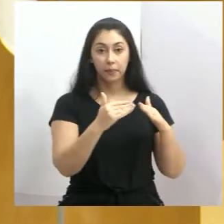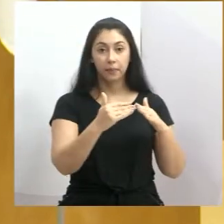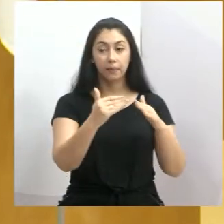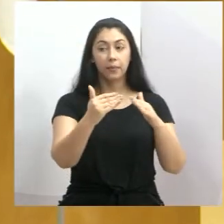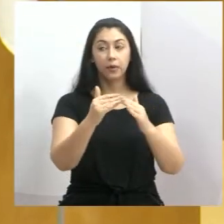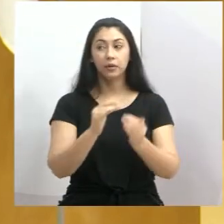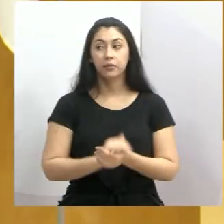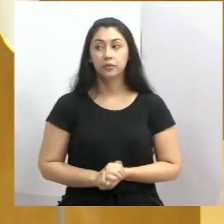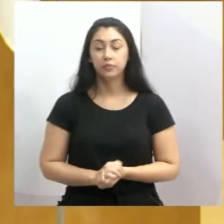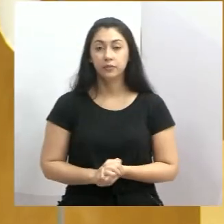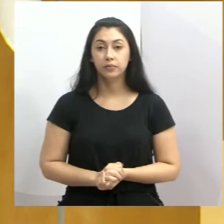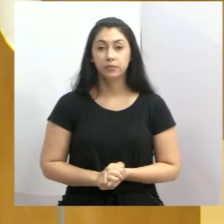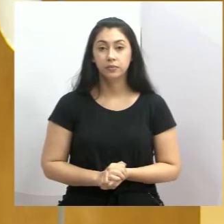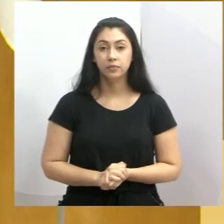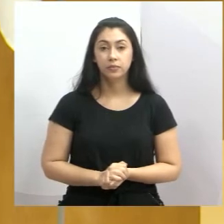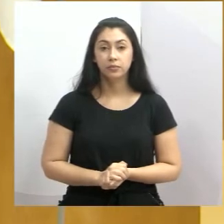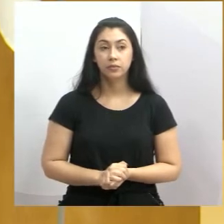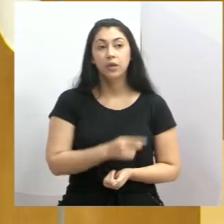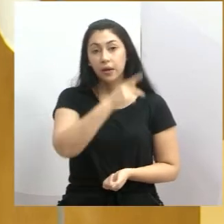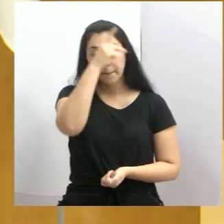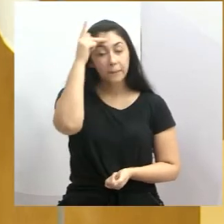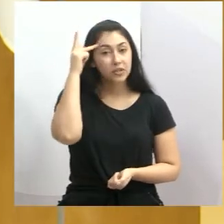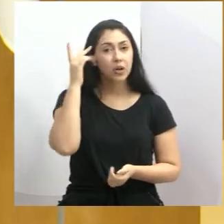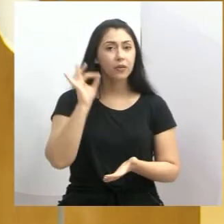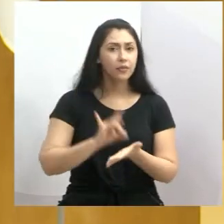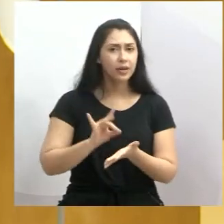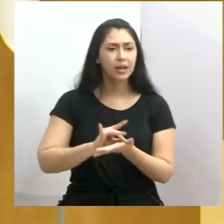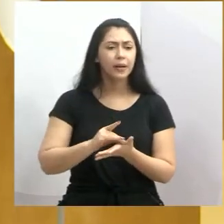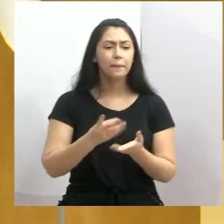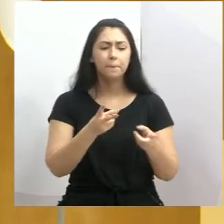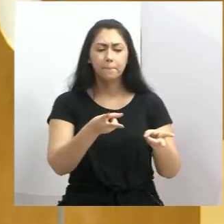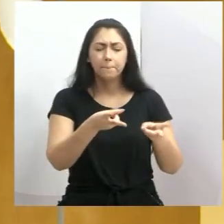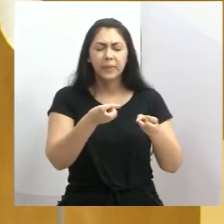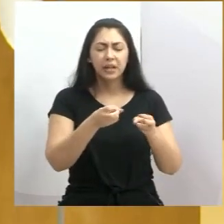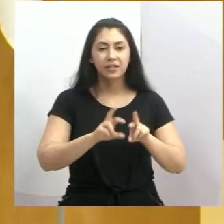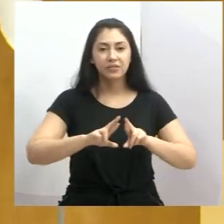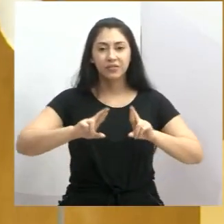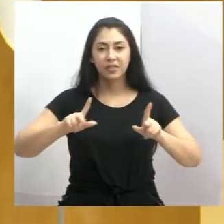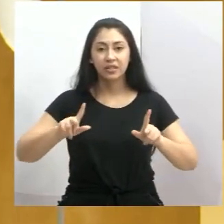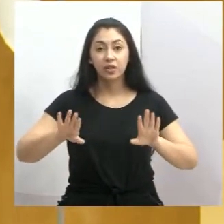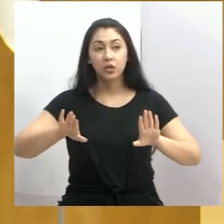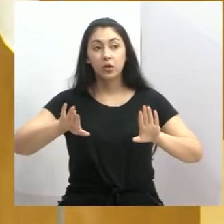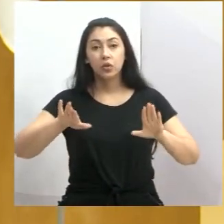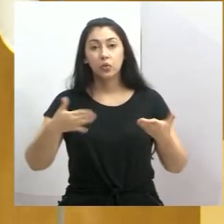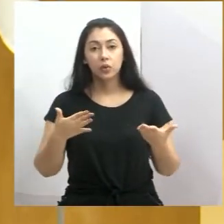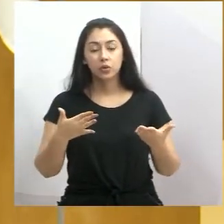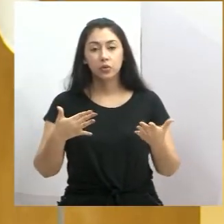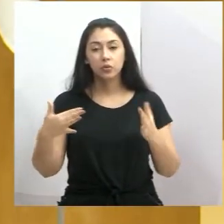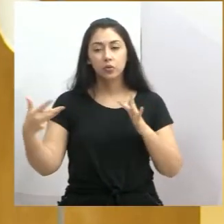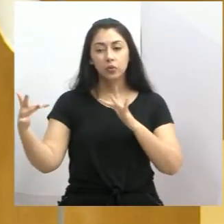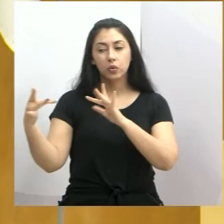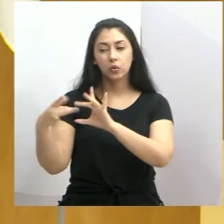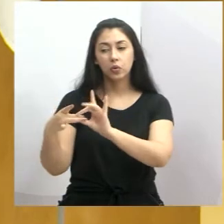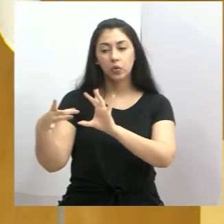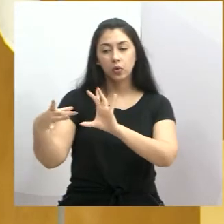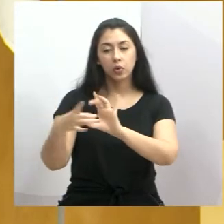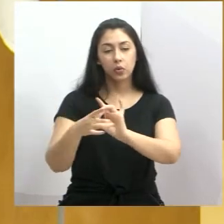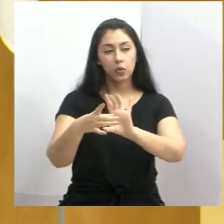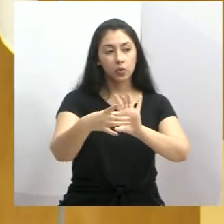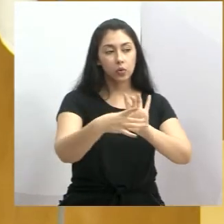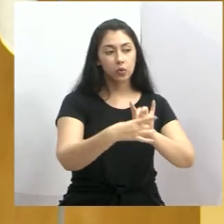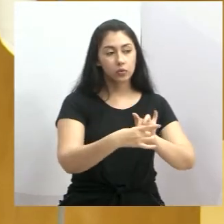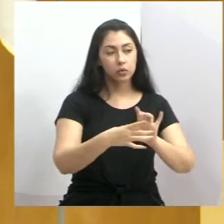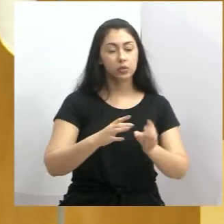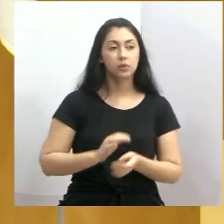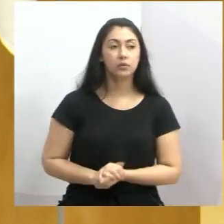e que os moradores realmente vão sentir a diferença quando conseguir fazer toda a ligação, que é a outra avenida